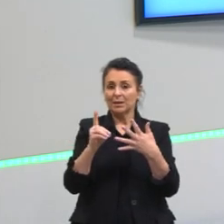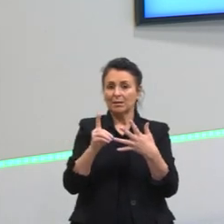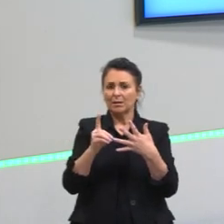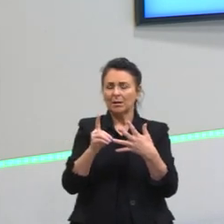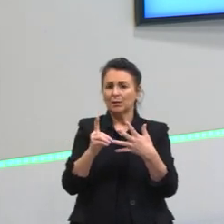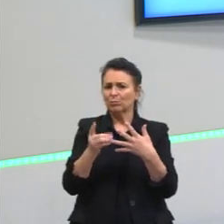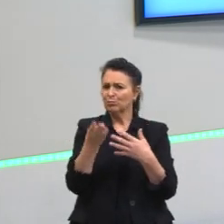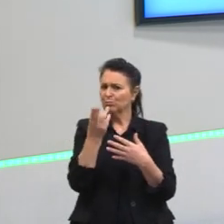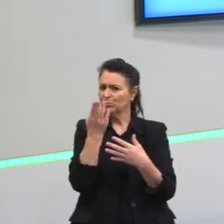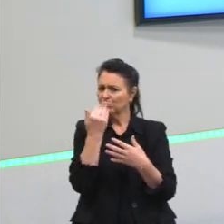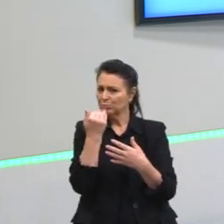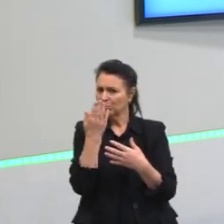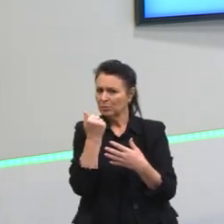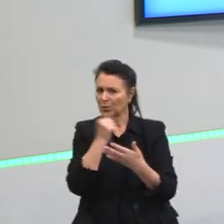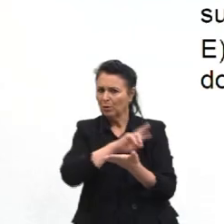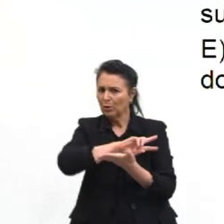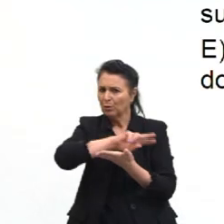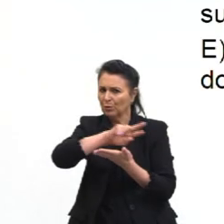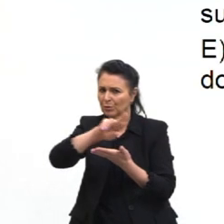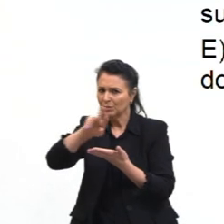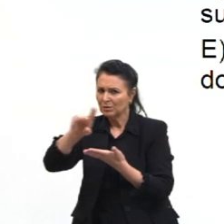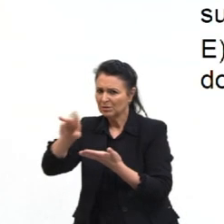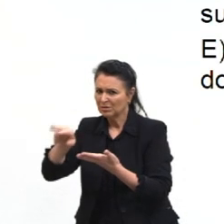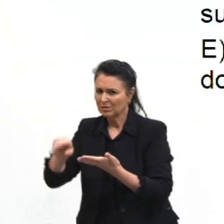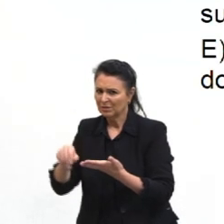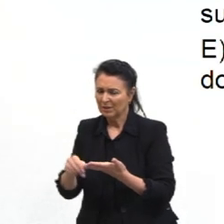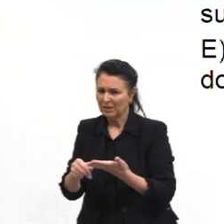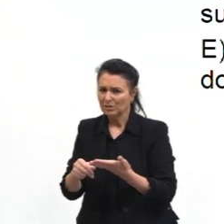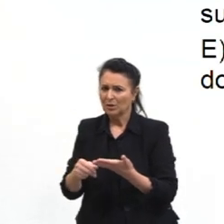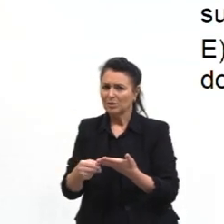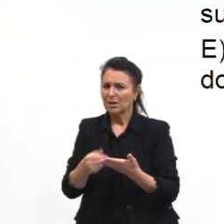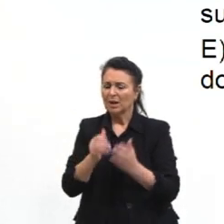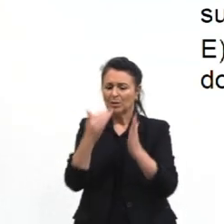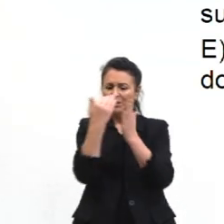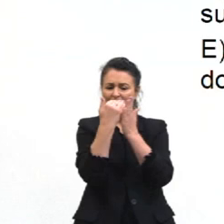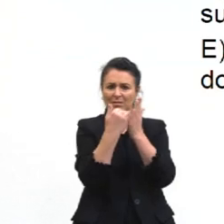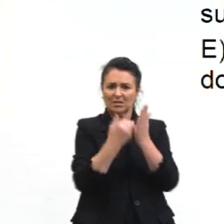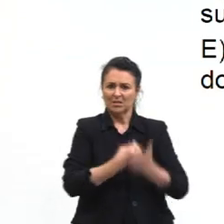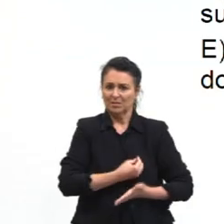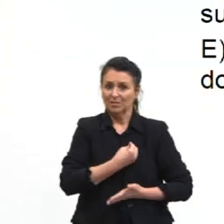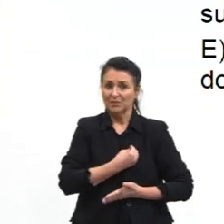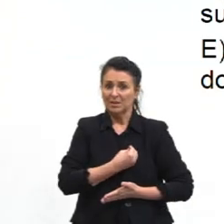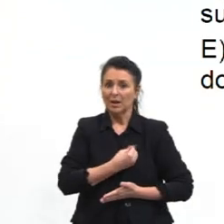Ingestão de alimentos em todas as fases de vida, garantindo o surgimento do adulto?